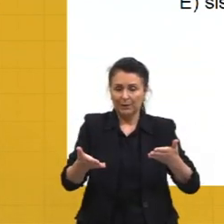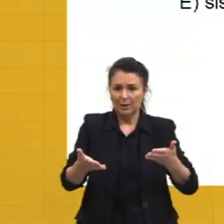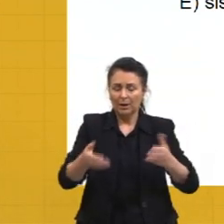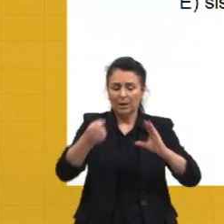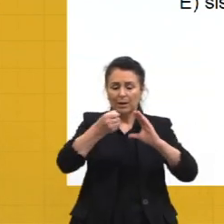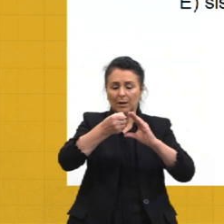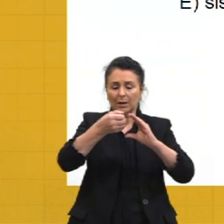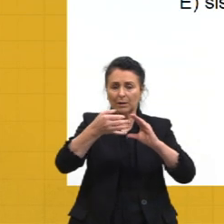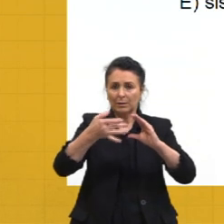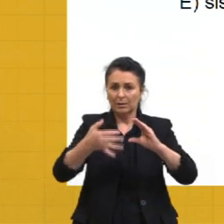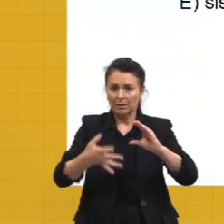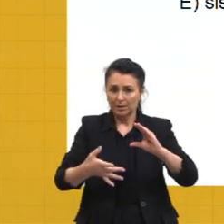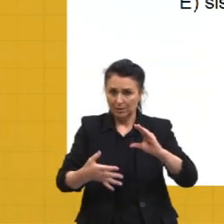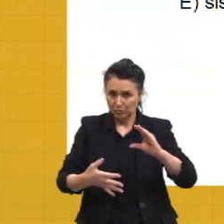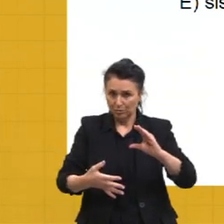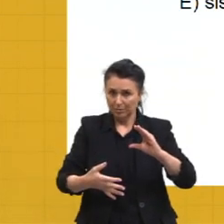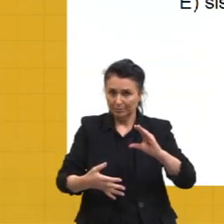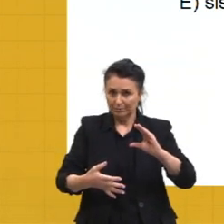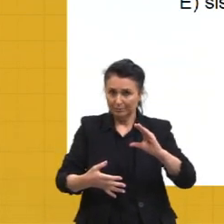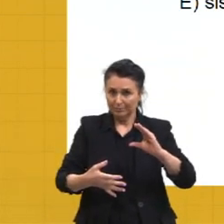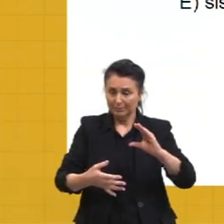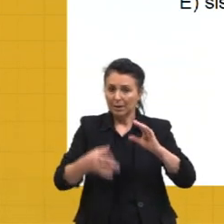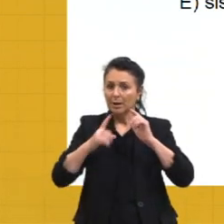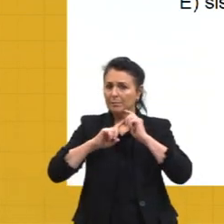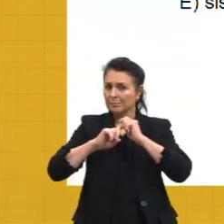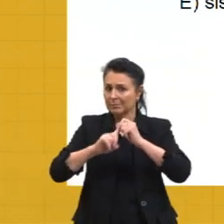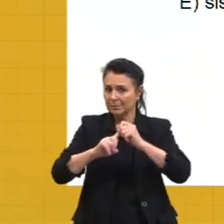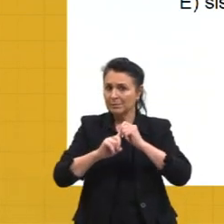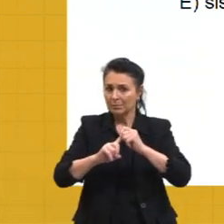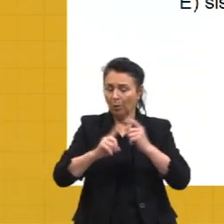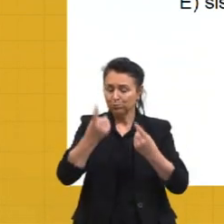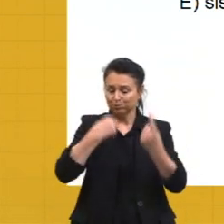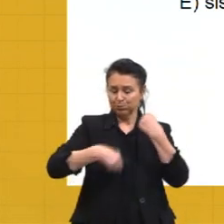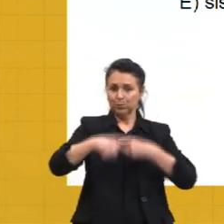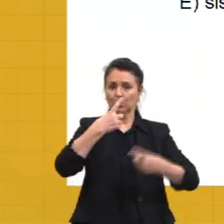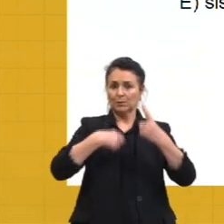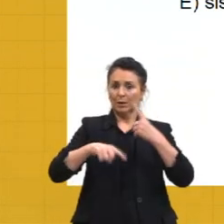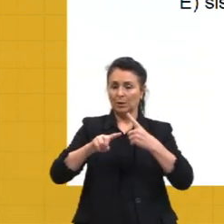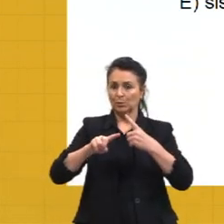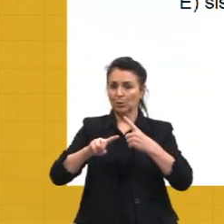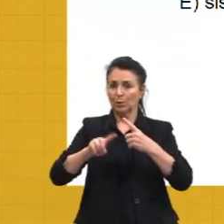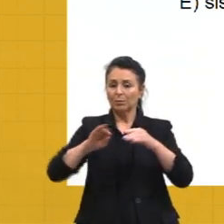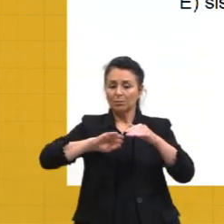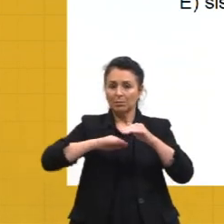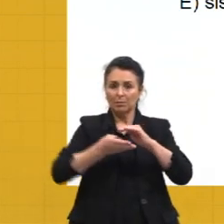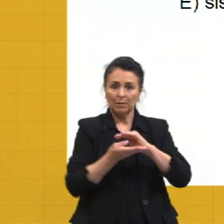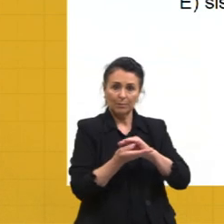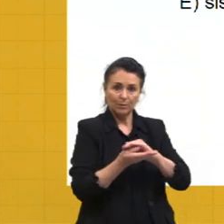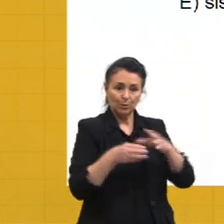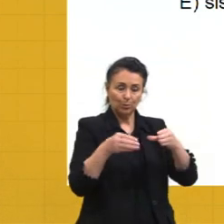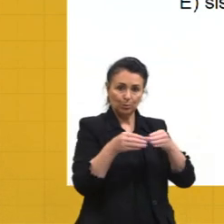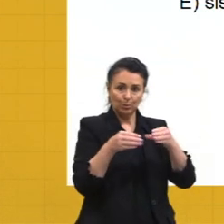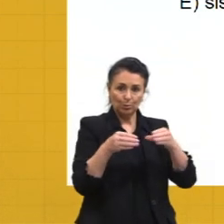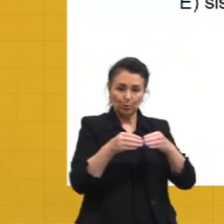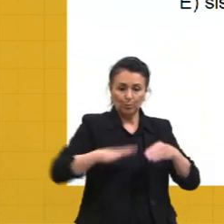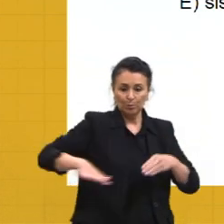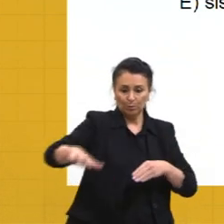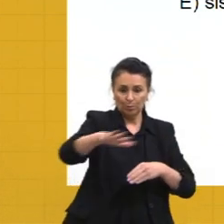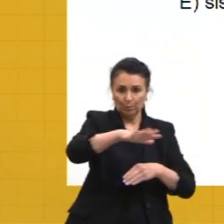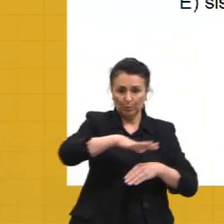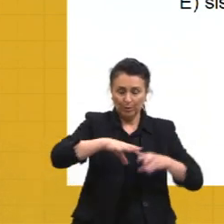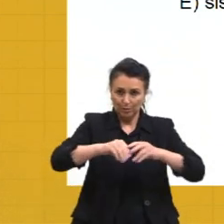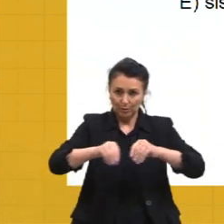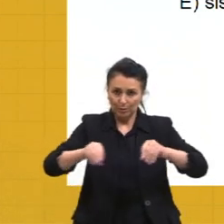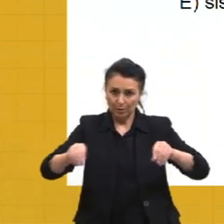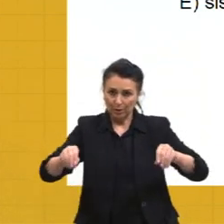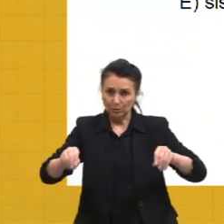característica que justifica o sucesso adaptativo desse grupo na ocupação do ambiente terrestre